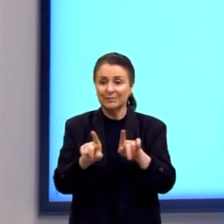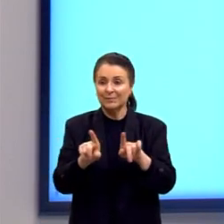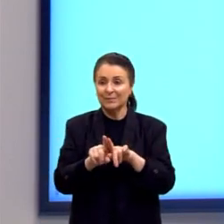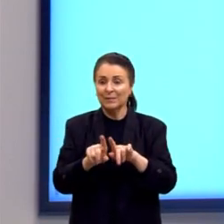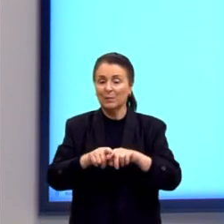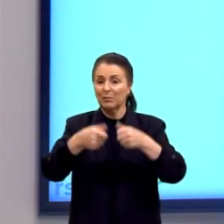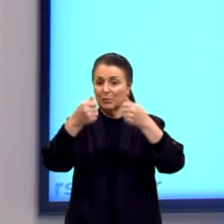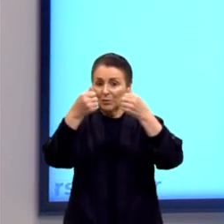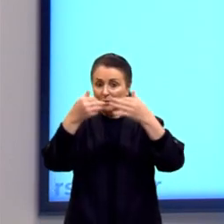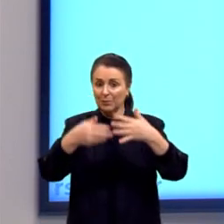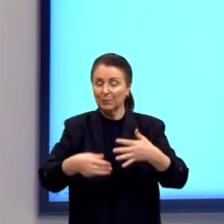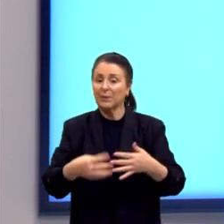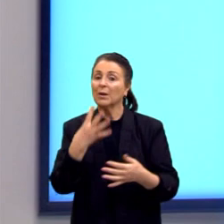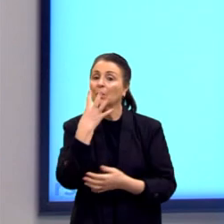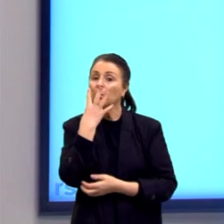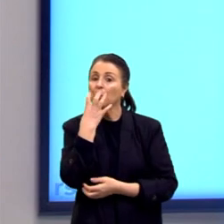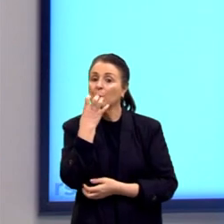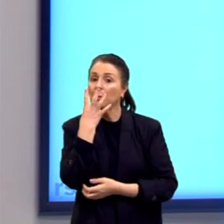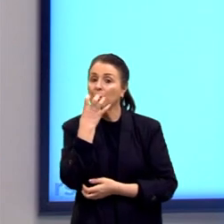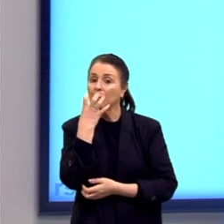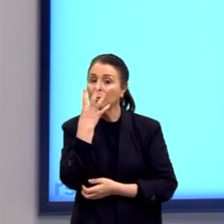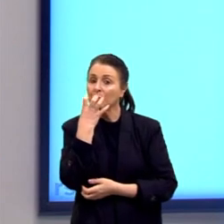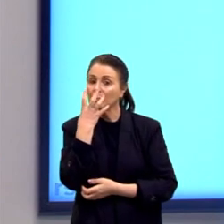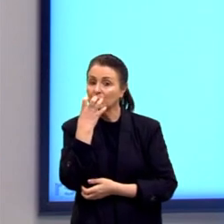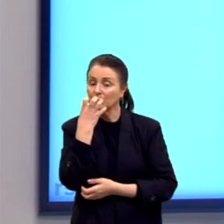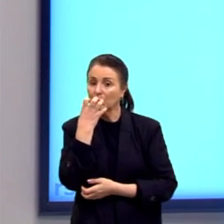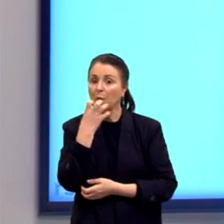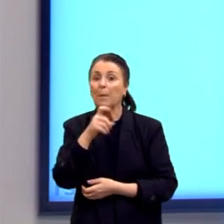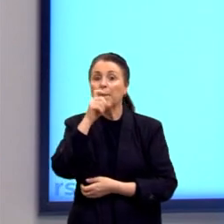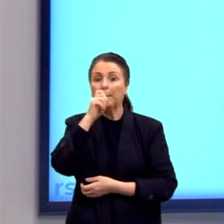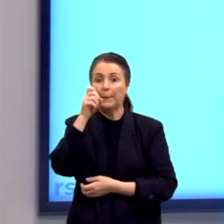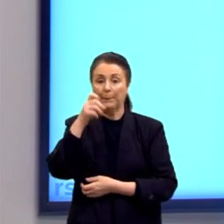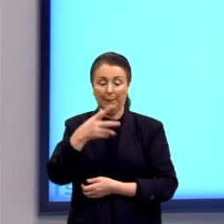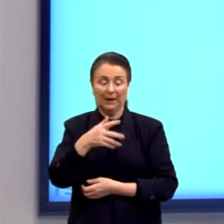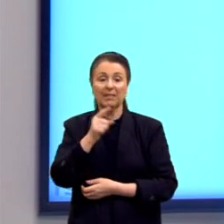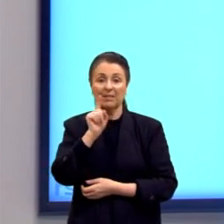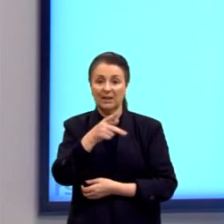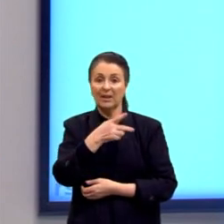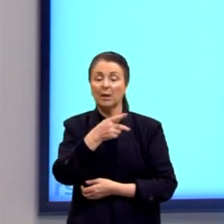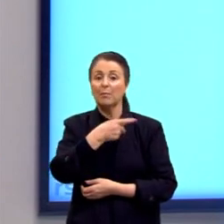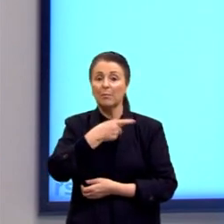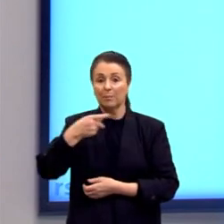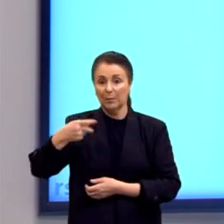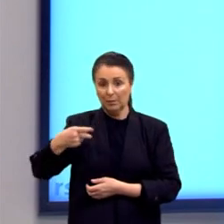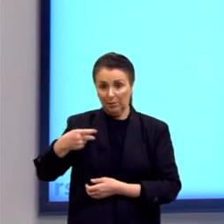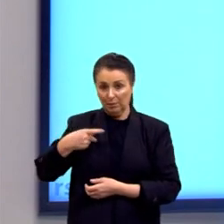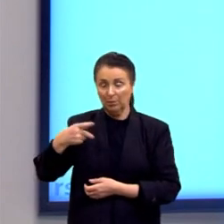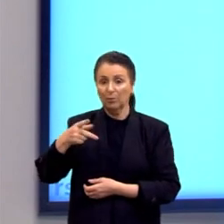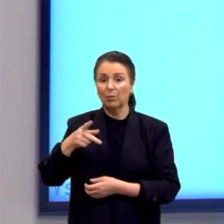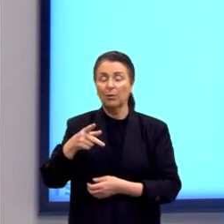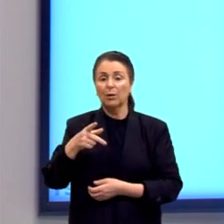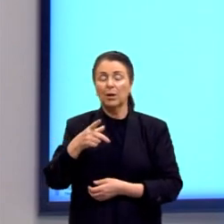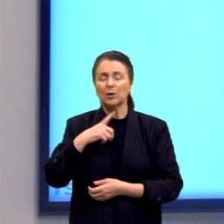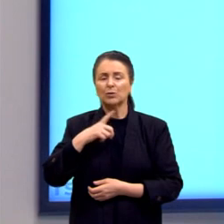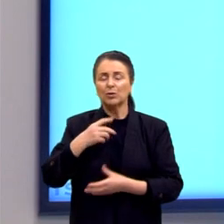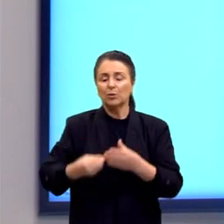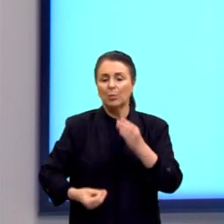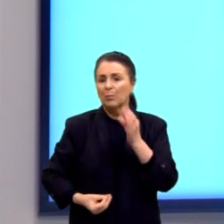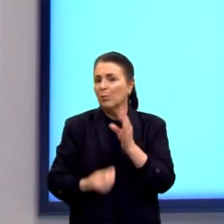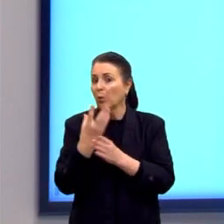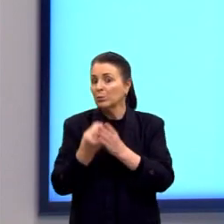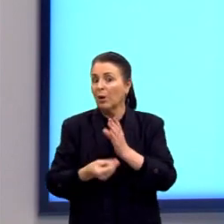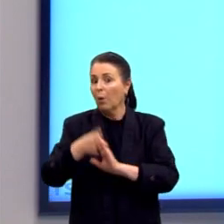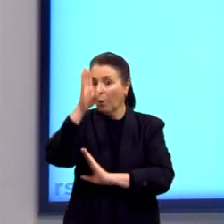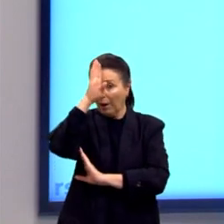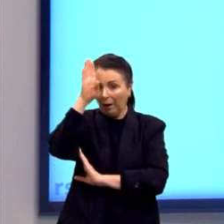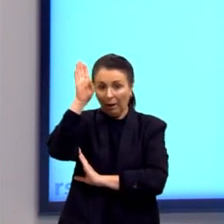sobre ele, o Nietzsche. O Nietzsche era filho de pastores, estudou grego, latim, era um cara que tinha uma produção acadêmica muito